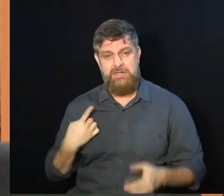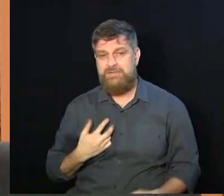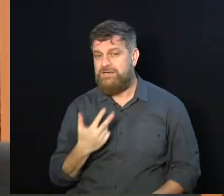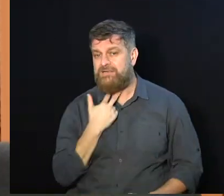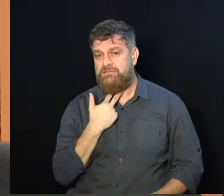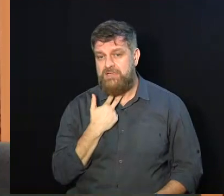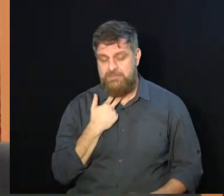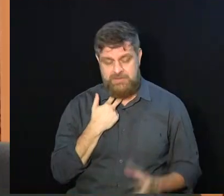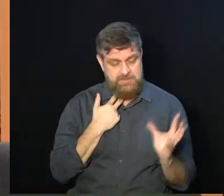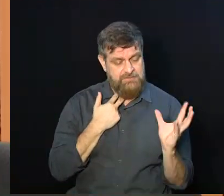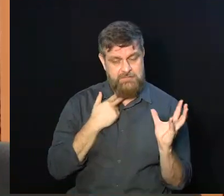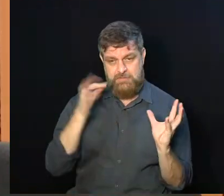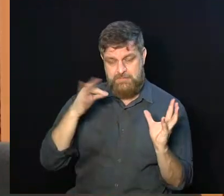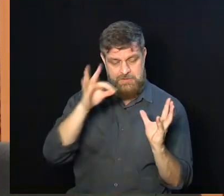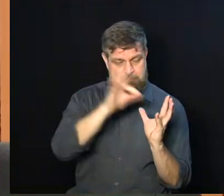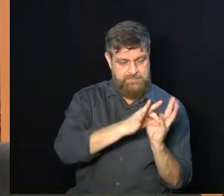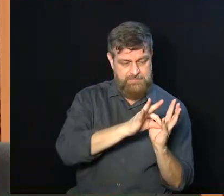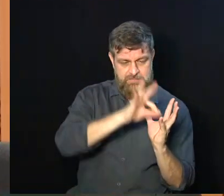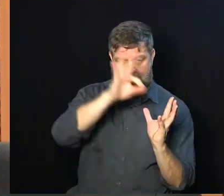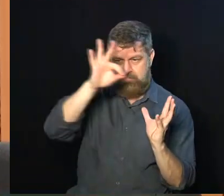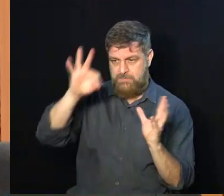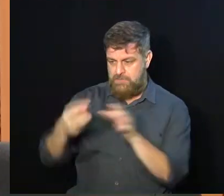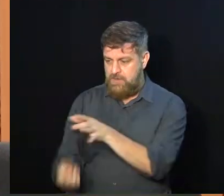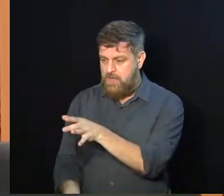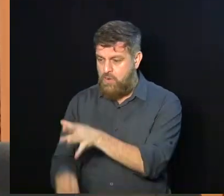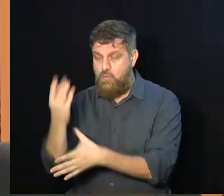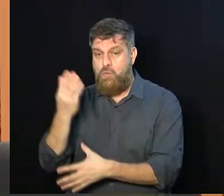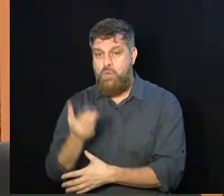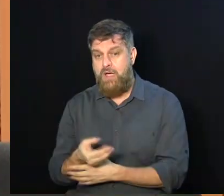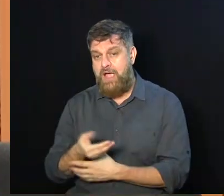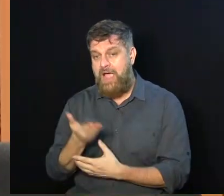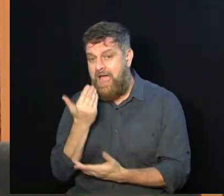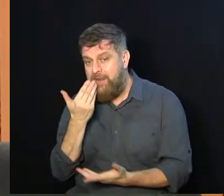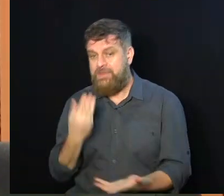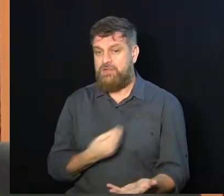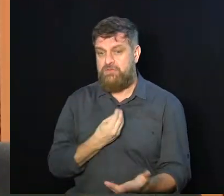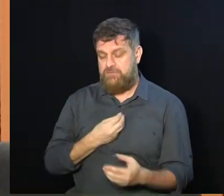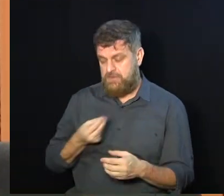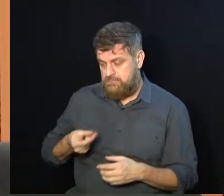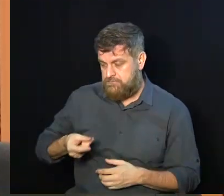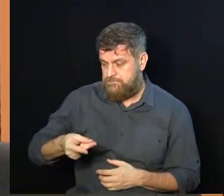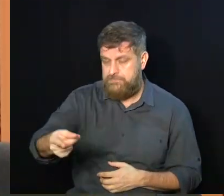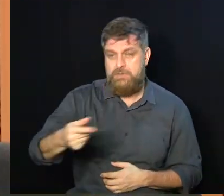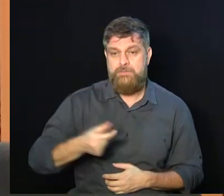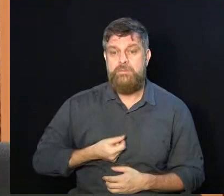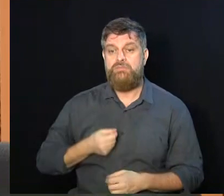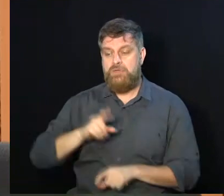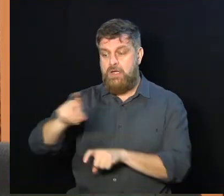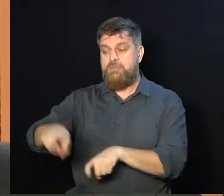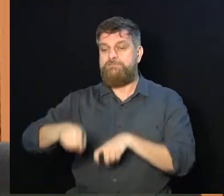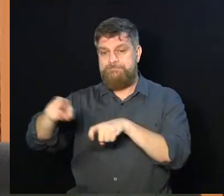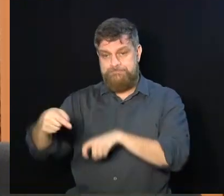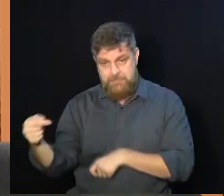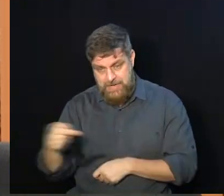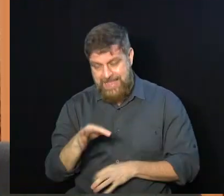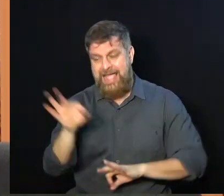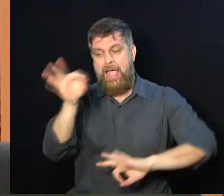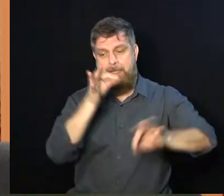polinização e sem polinização não tem a continuidade da vida no nosso planeta e a produção agrícola na